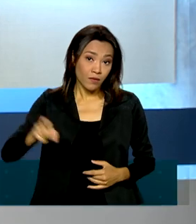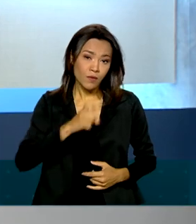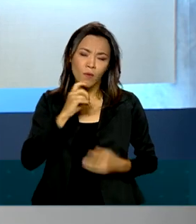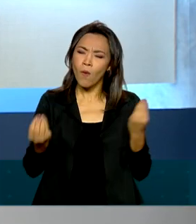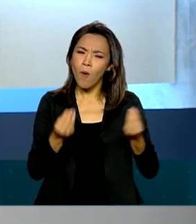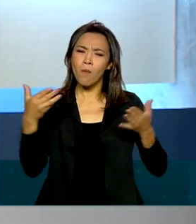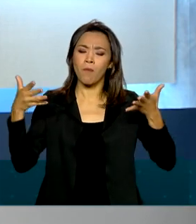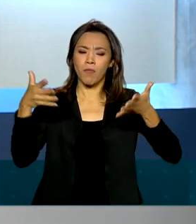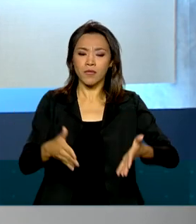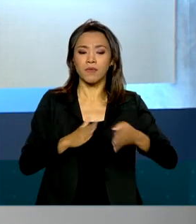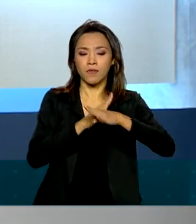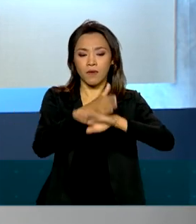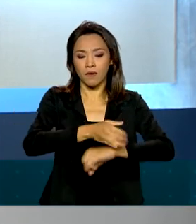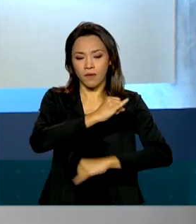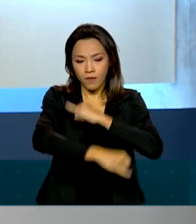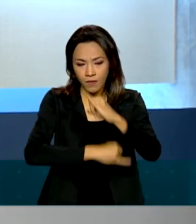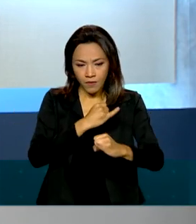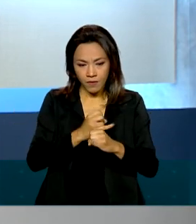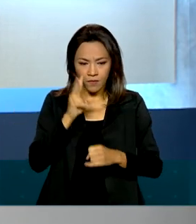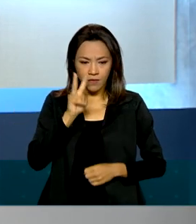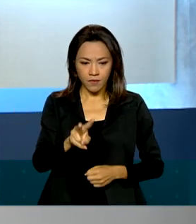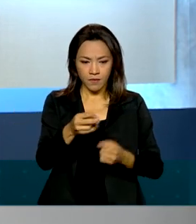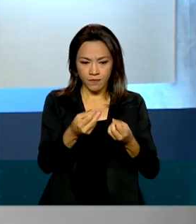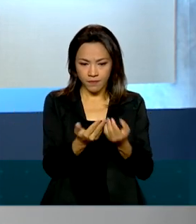basta acessar a plataforma do evento no endereço que aparece aí na sua tela.